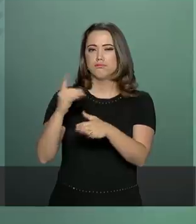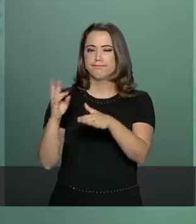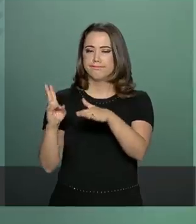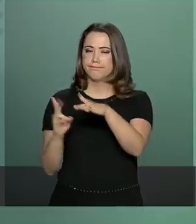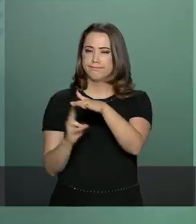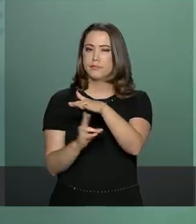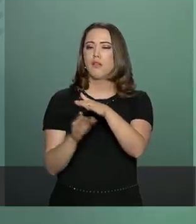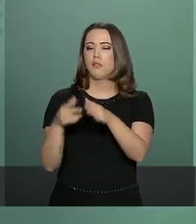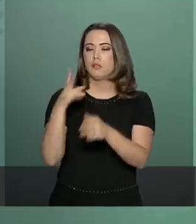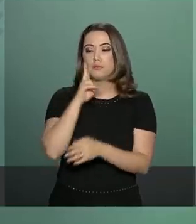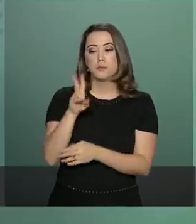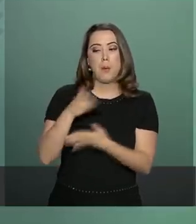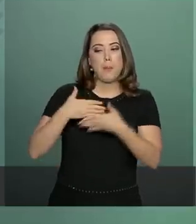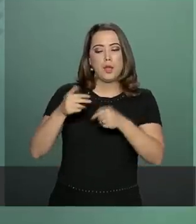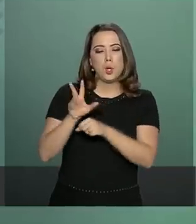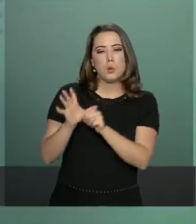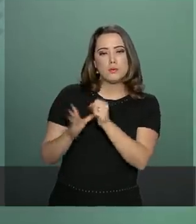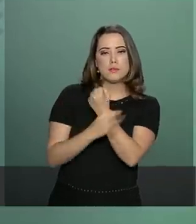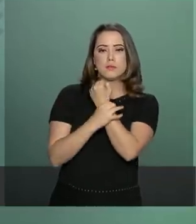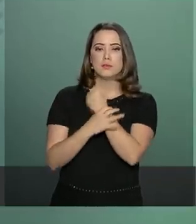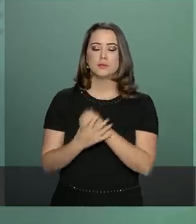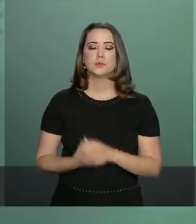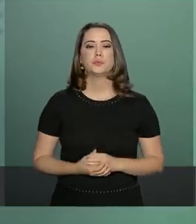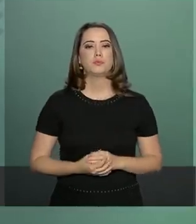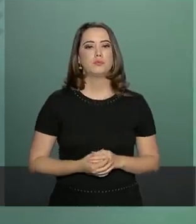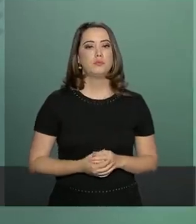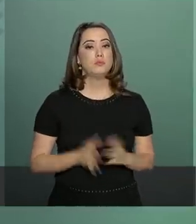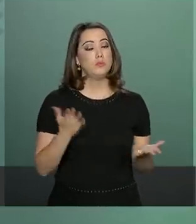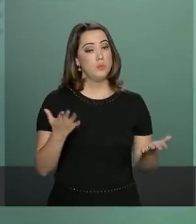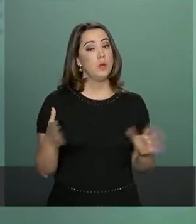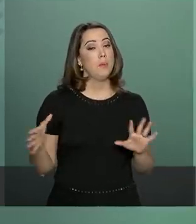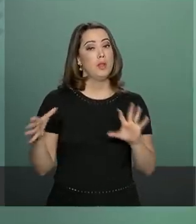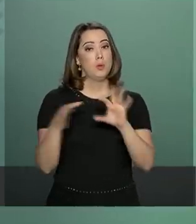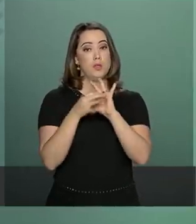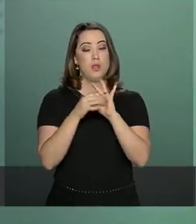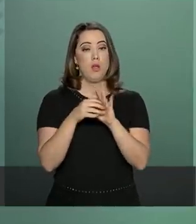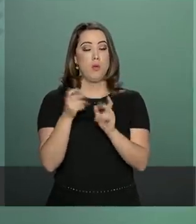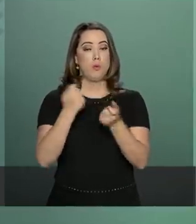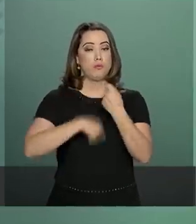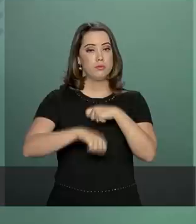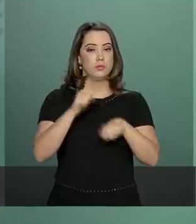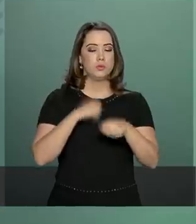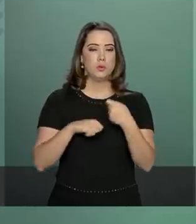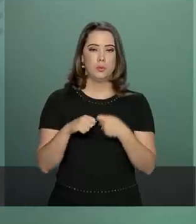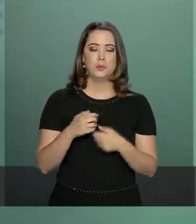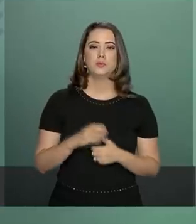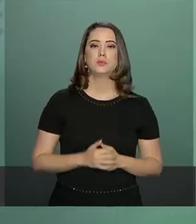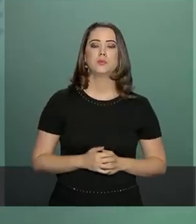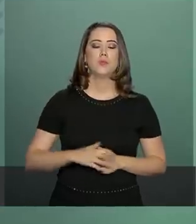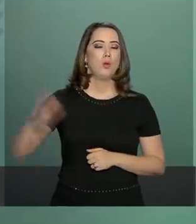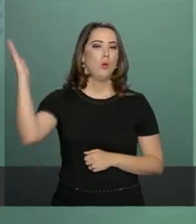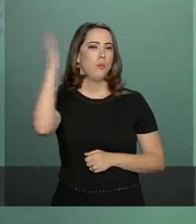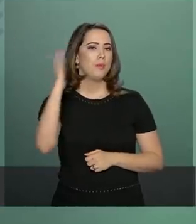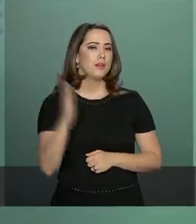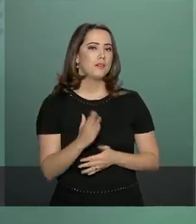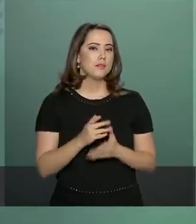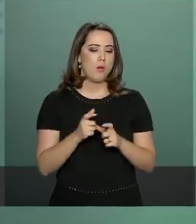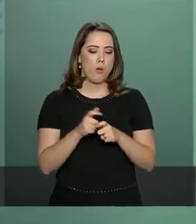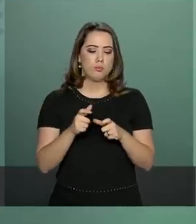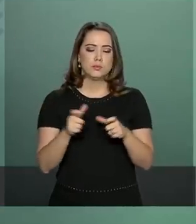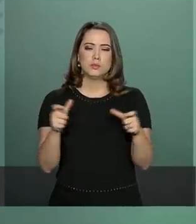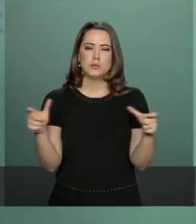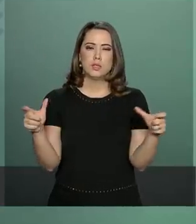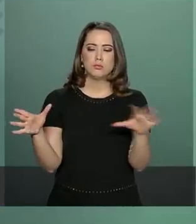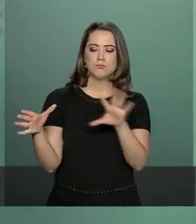Aproximação nas relações econômicas. O Brasil aumentará o grau de aproximação